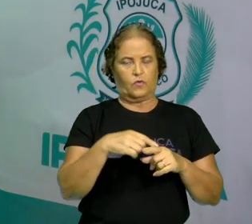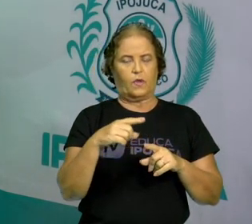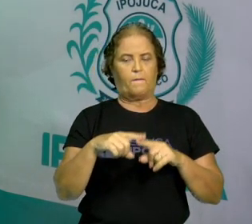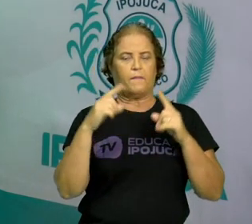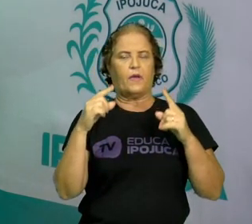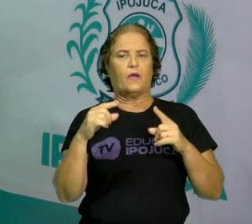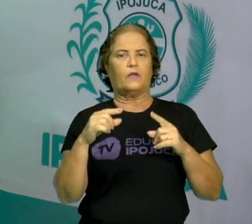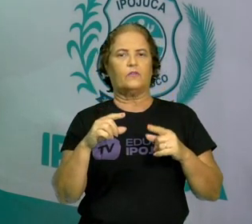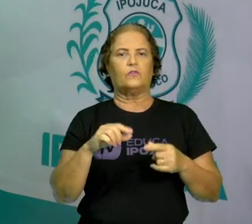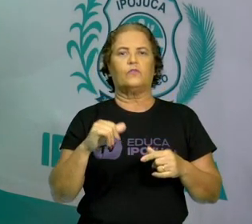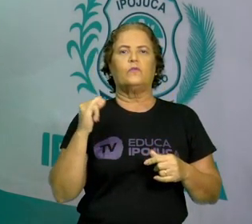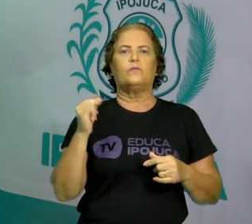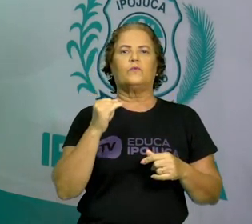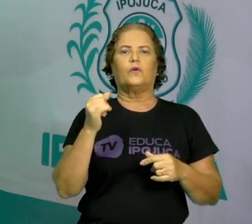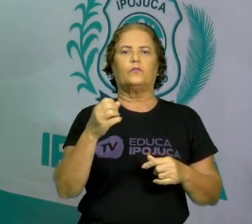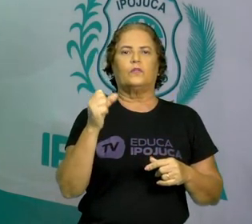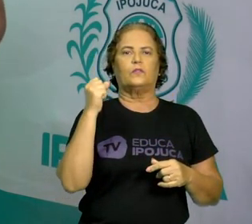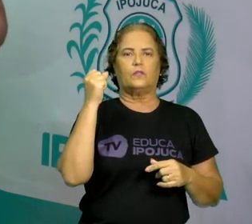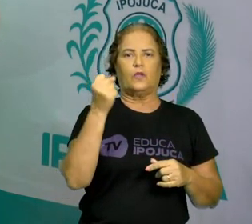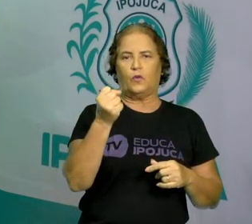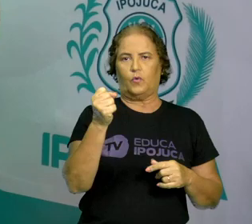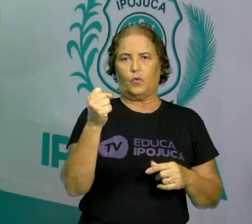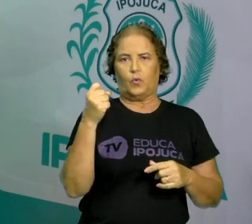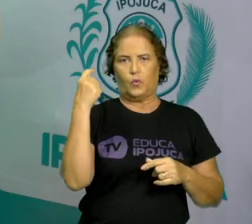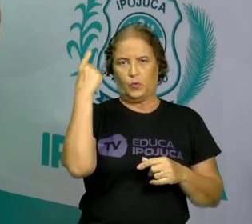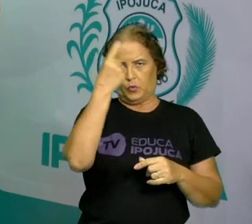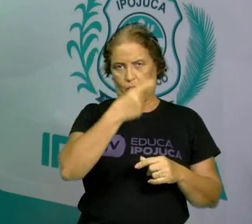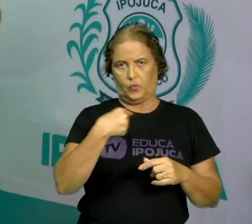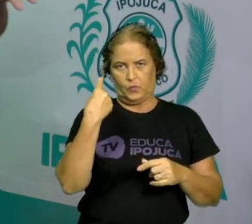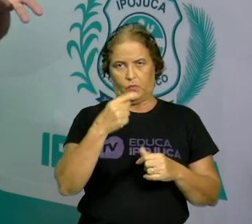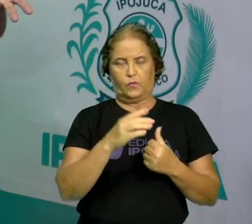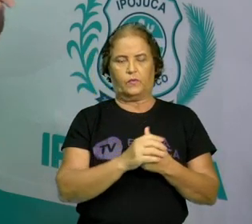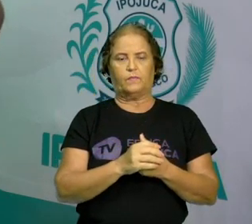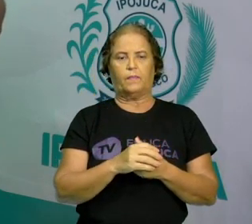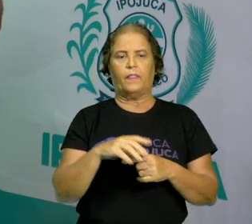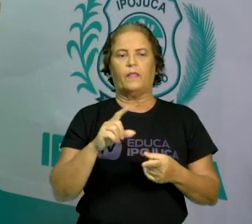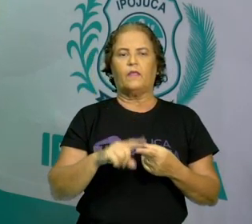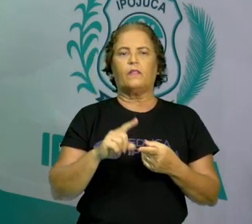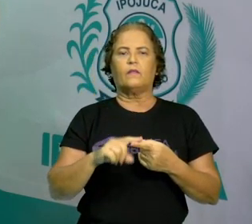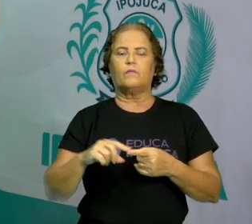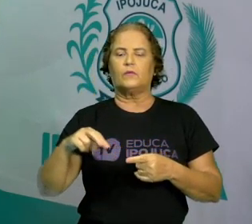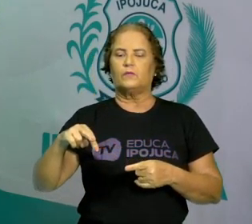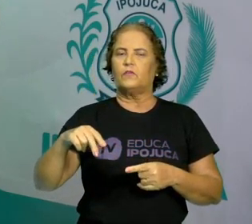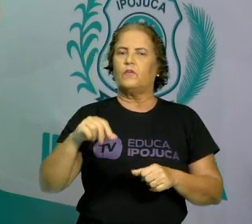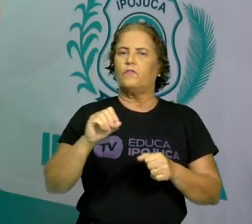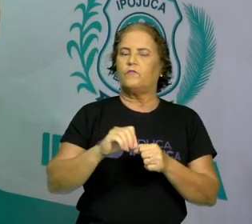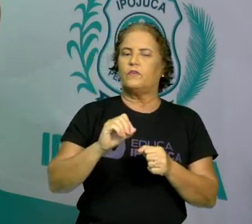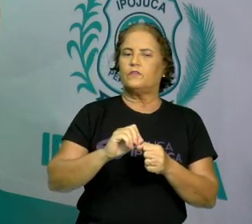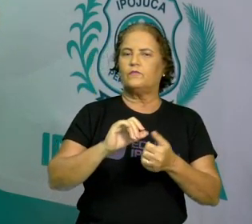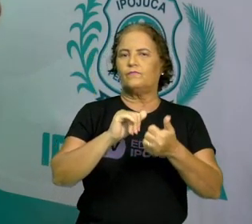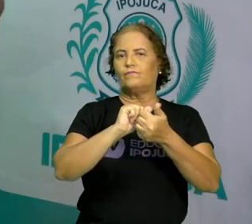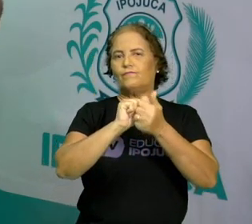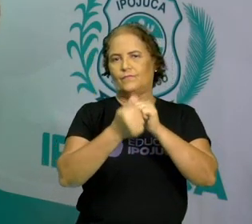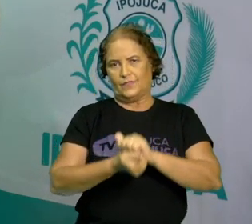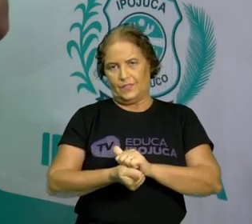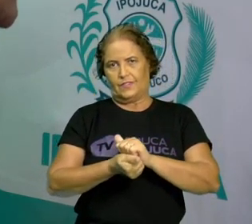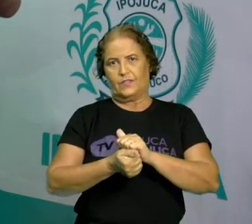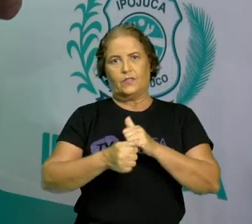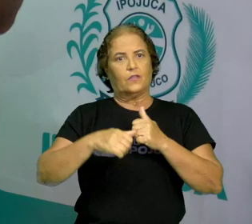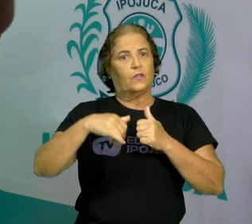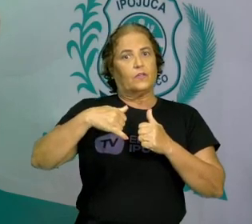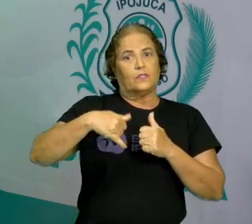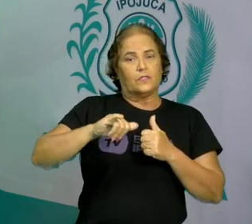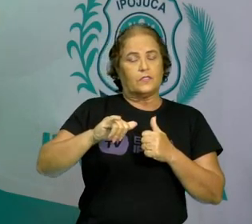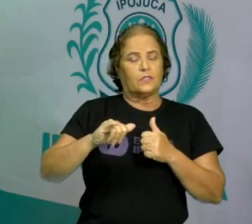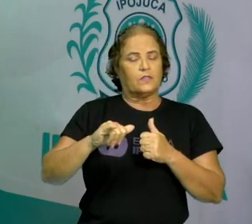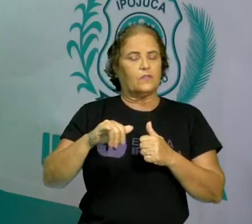físicas, entre outros, para não se tornar uma pessoa sedentária. Quem não pratica atividade física, acaba o